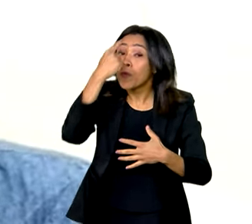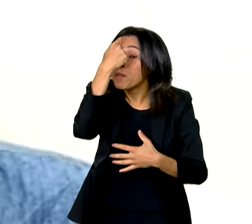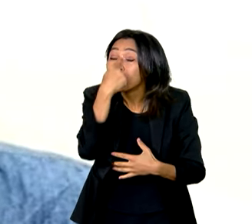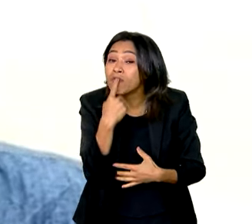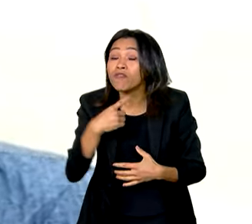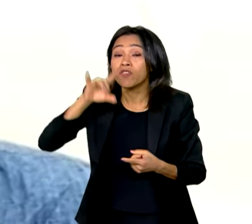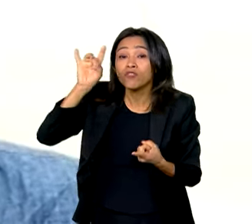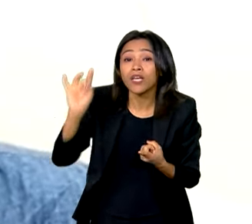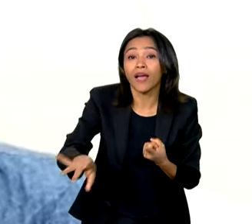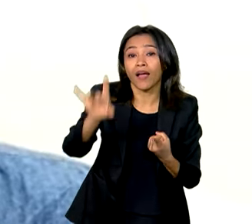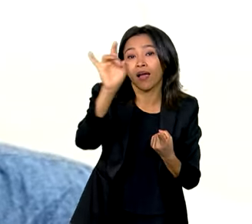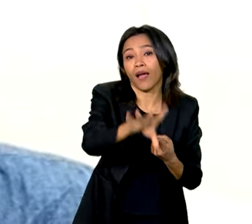negra, indígena, cigana.